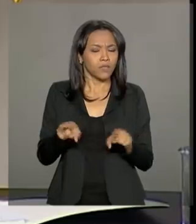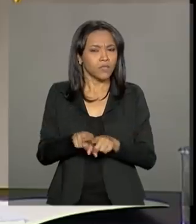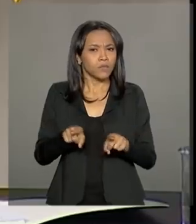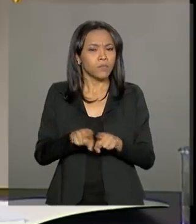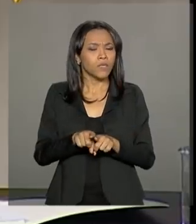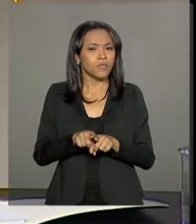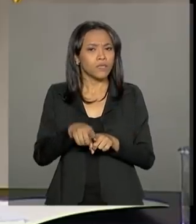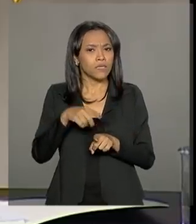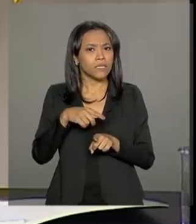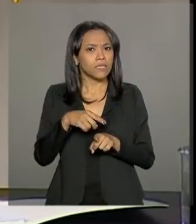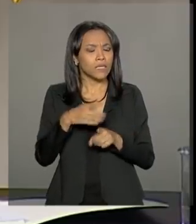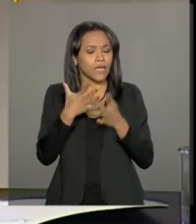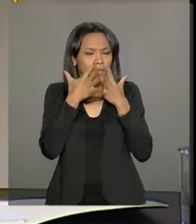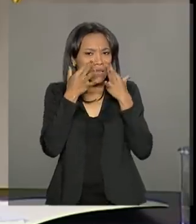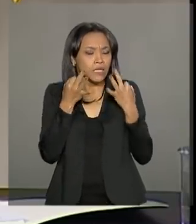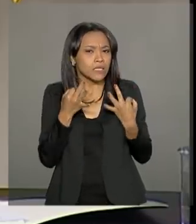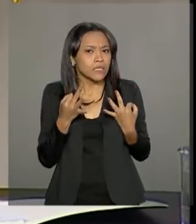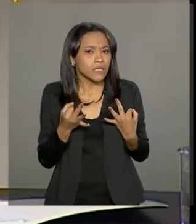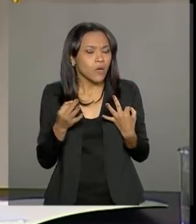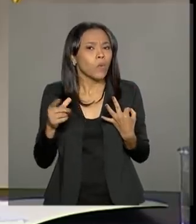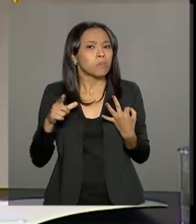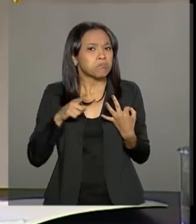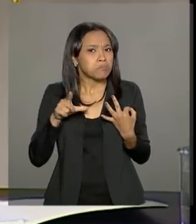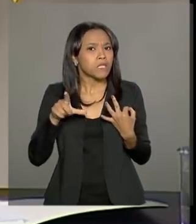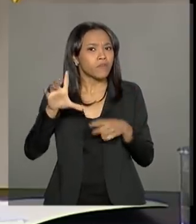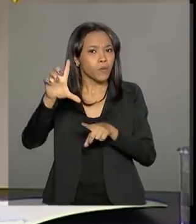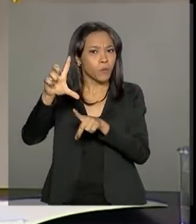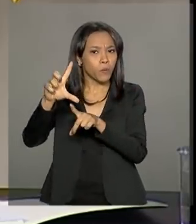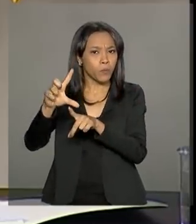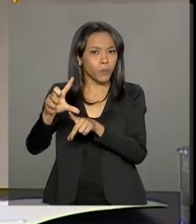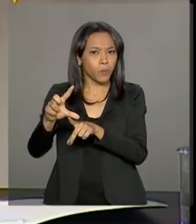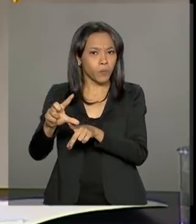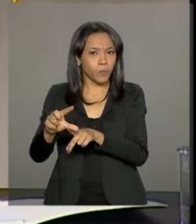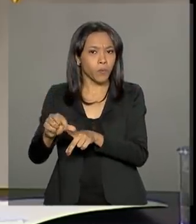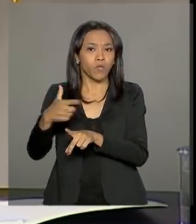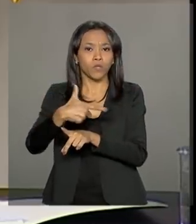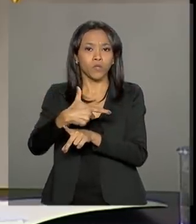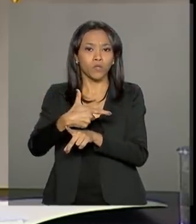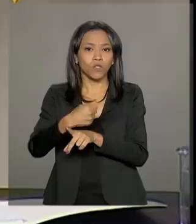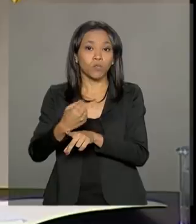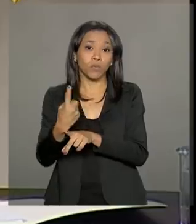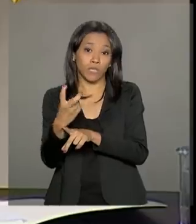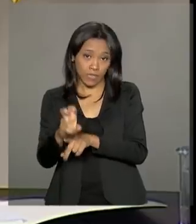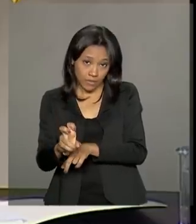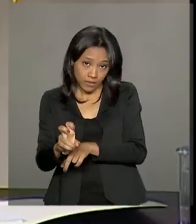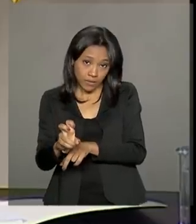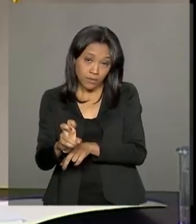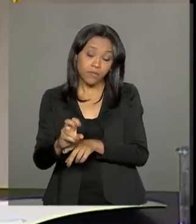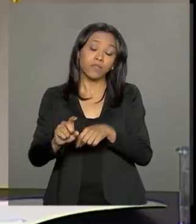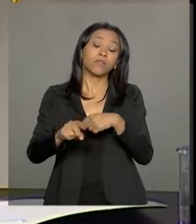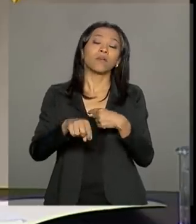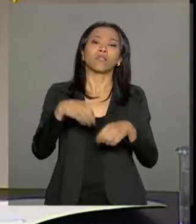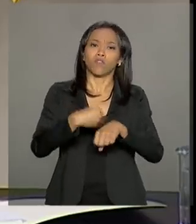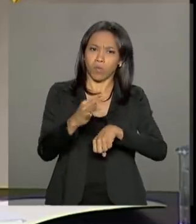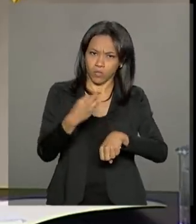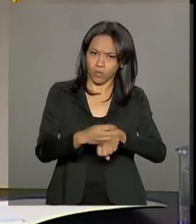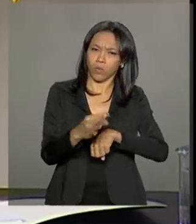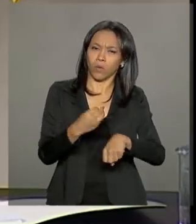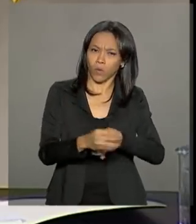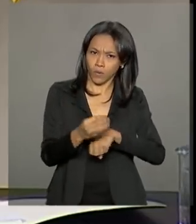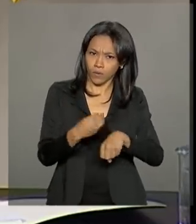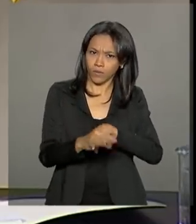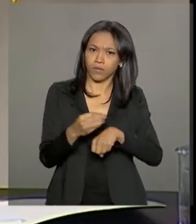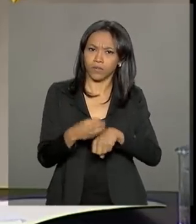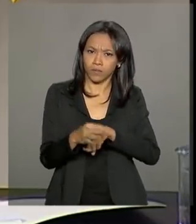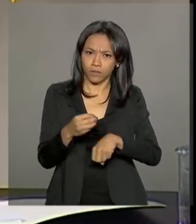é que houve uma queda de 2015 para 2017. Em 2015, os dados que nós tínhamos eram